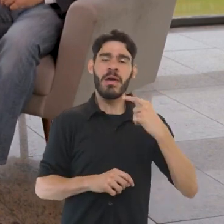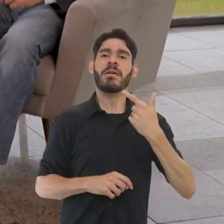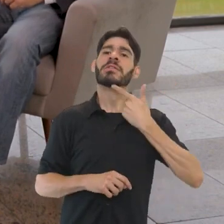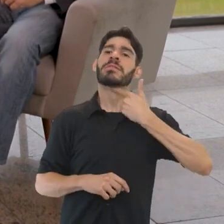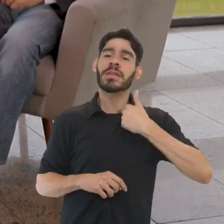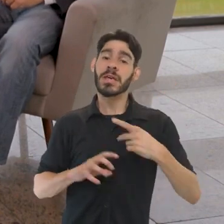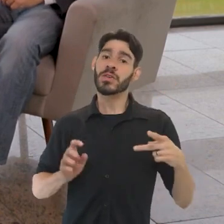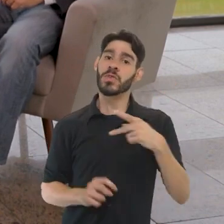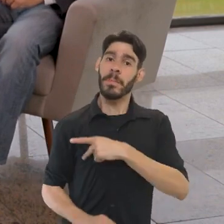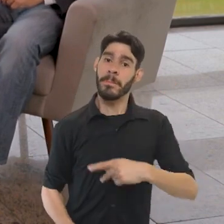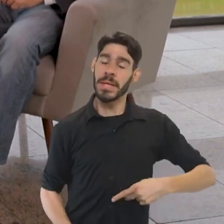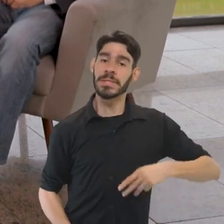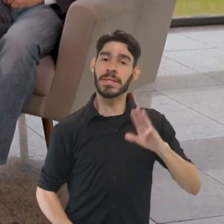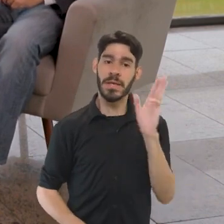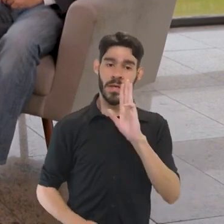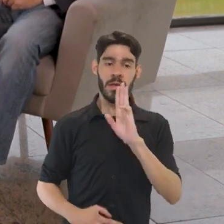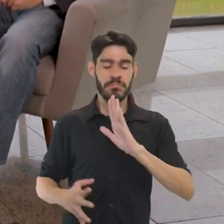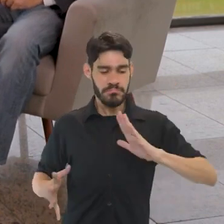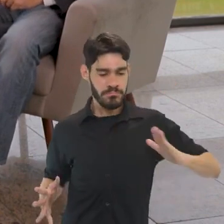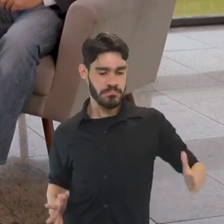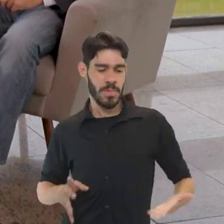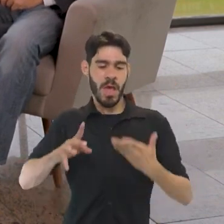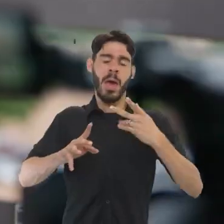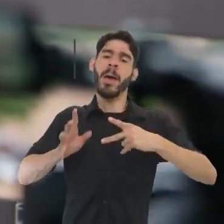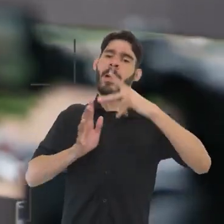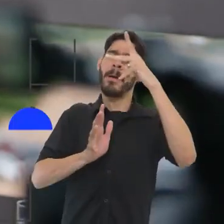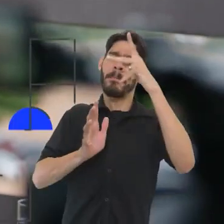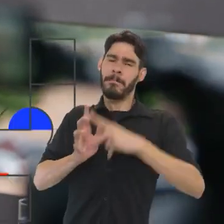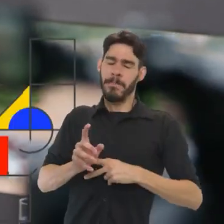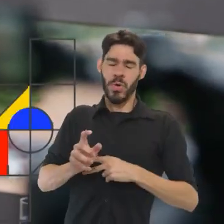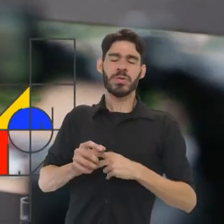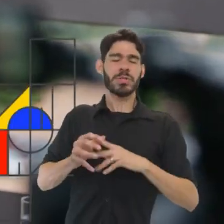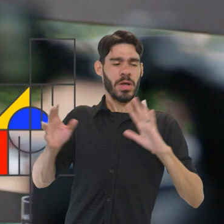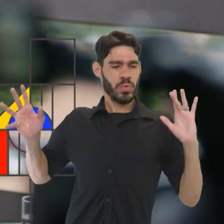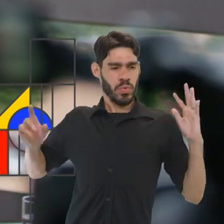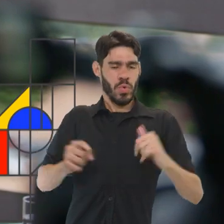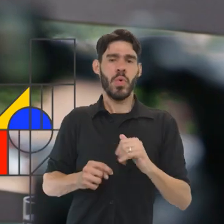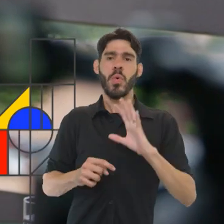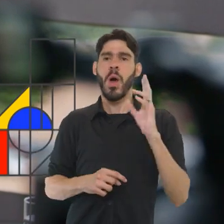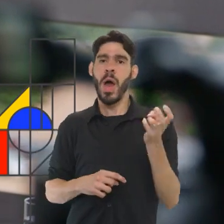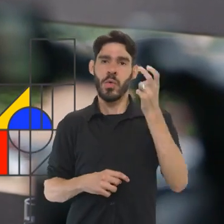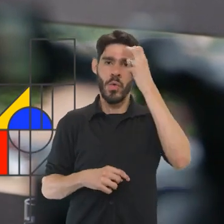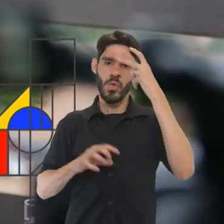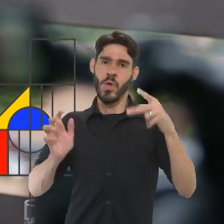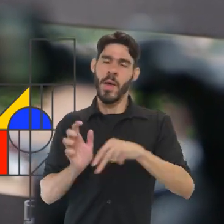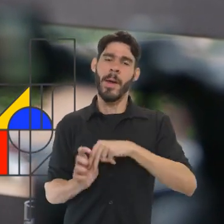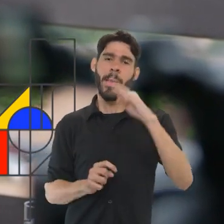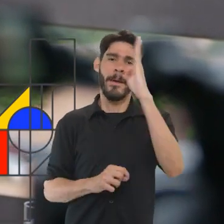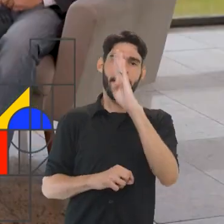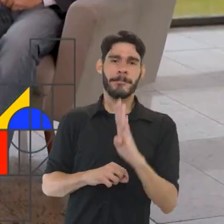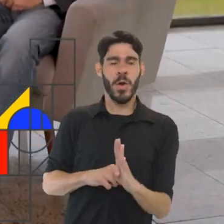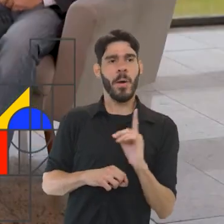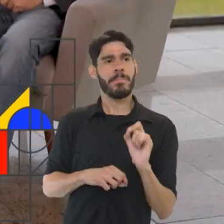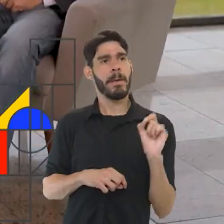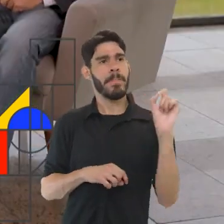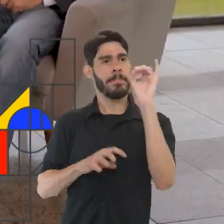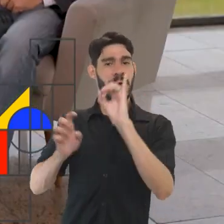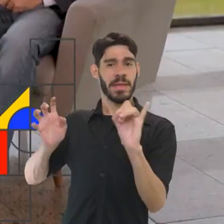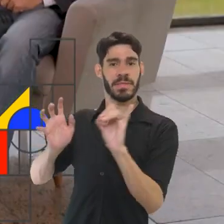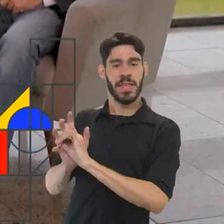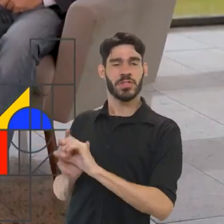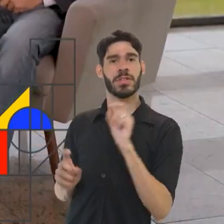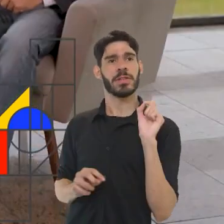Existe o desejo do presidente Lula de promover um grande plano de ocupação da Praça dos Seus Poderes com as culturas do nosso país, com as identidades